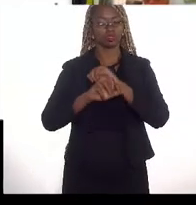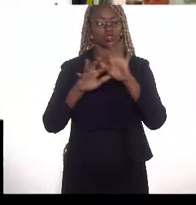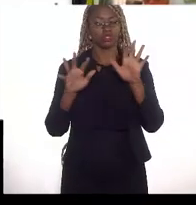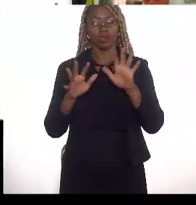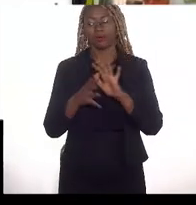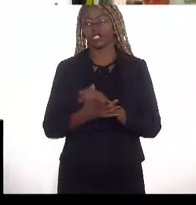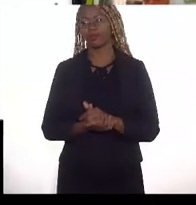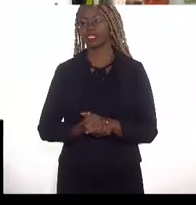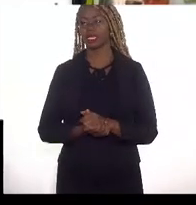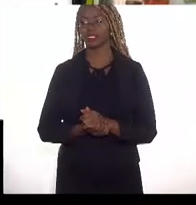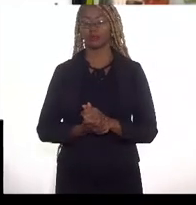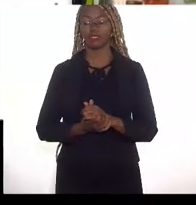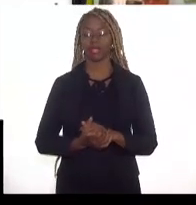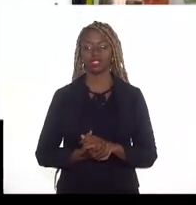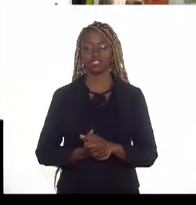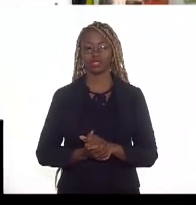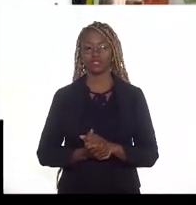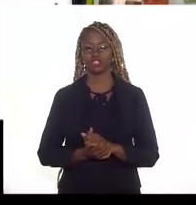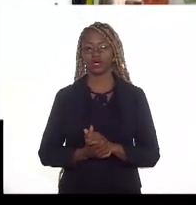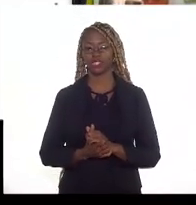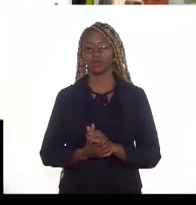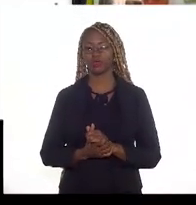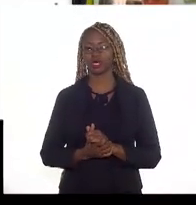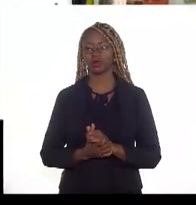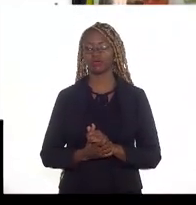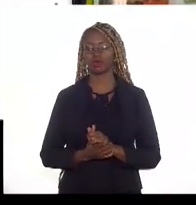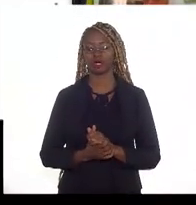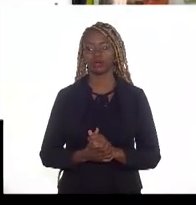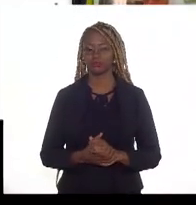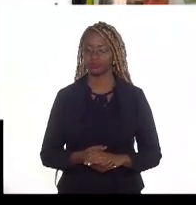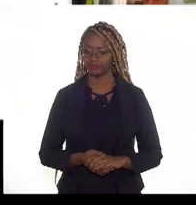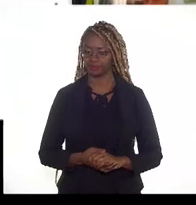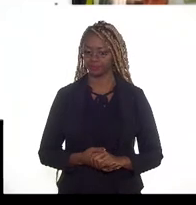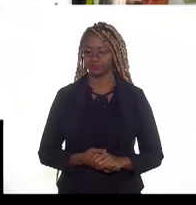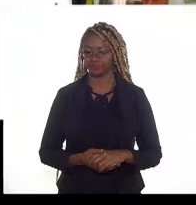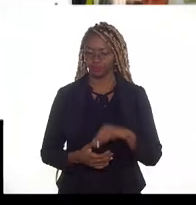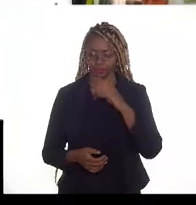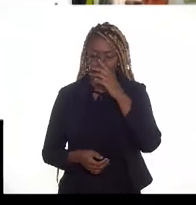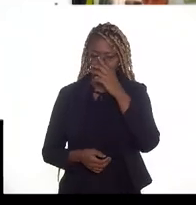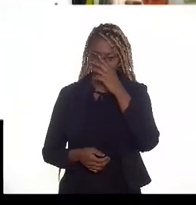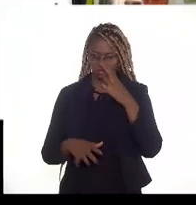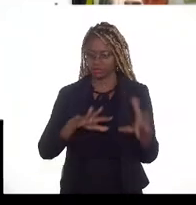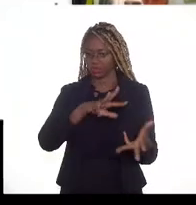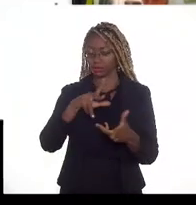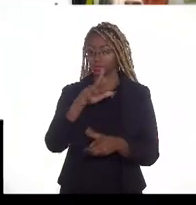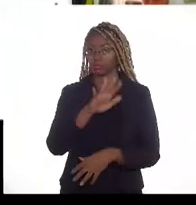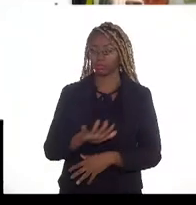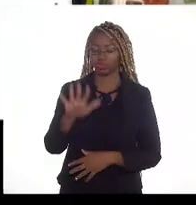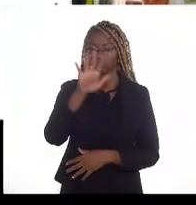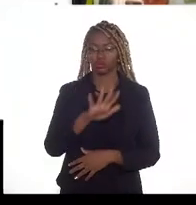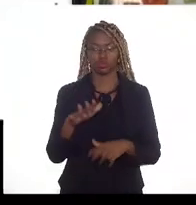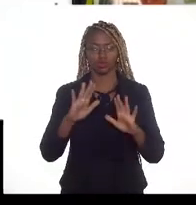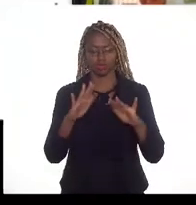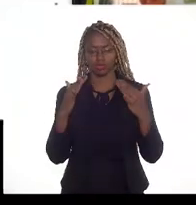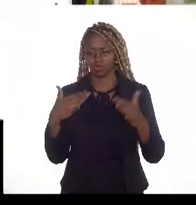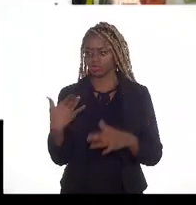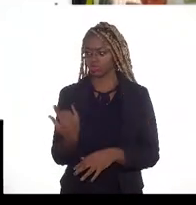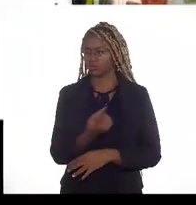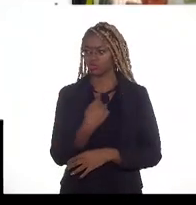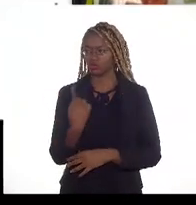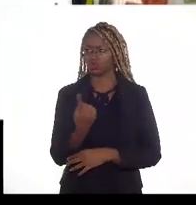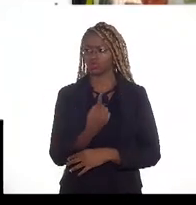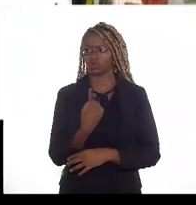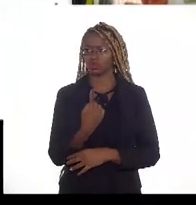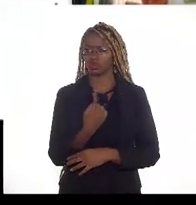pela indústria de AIP em escala mundial, no mundo todo. Quando a gente ressalta a parte